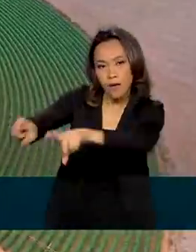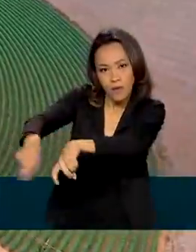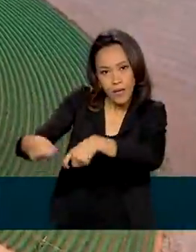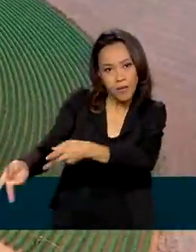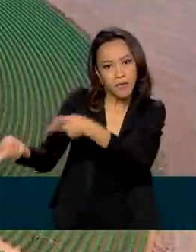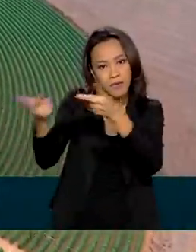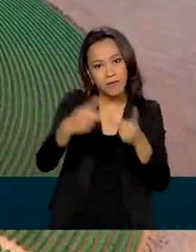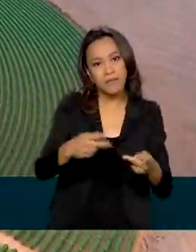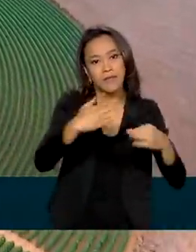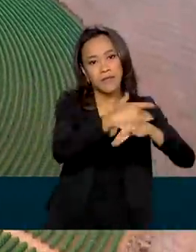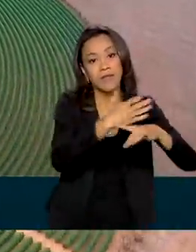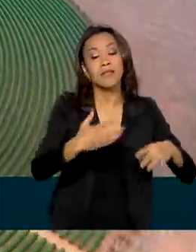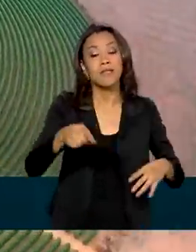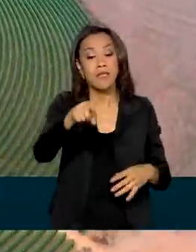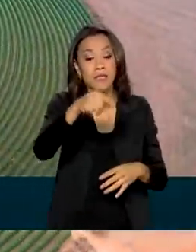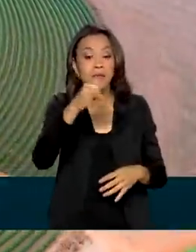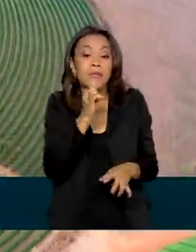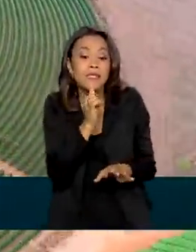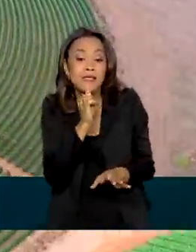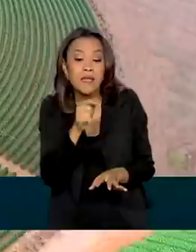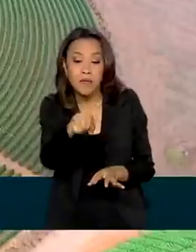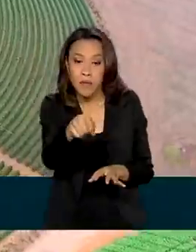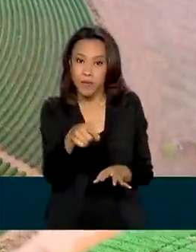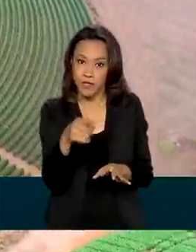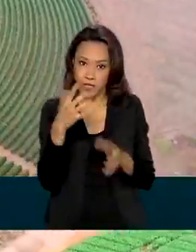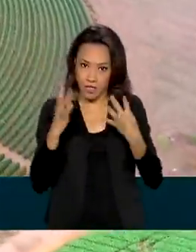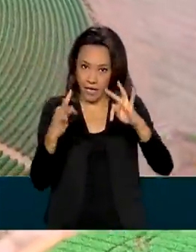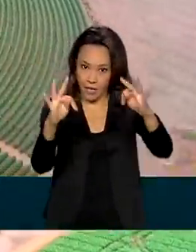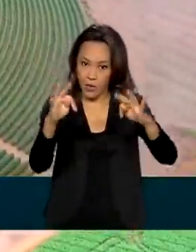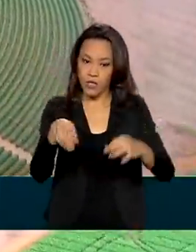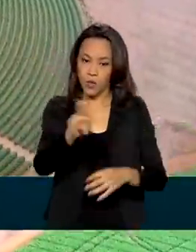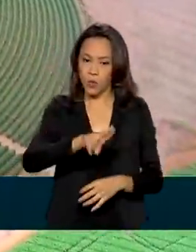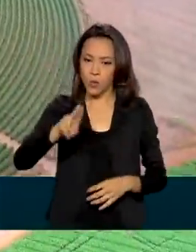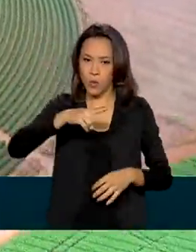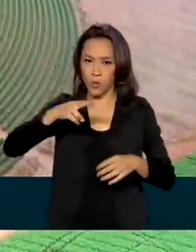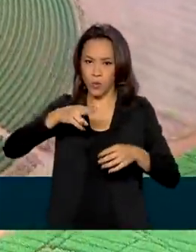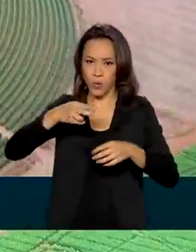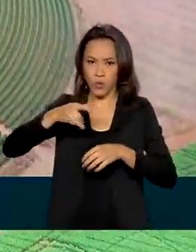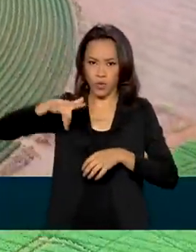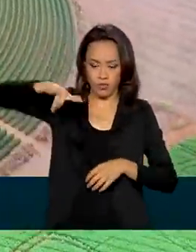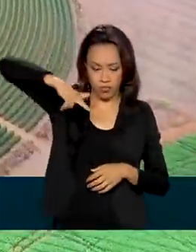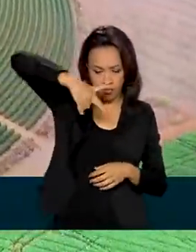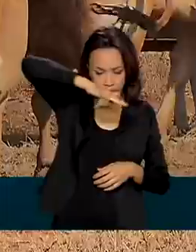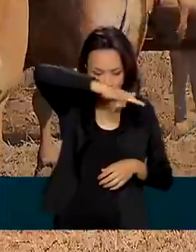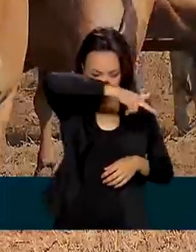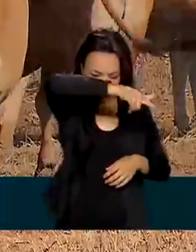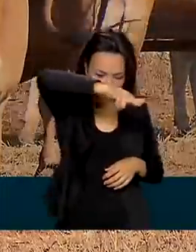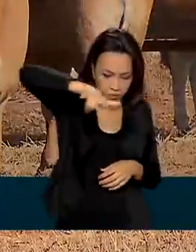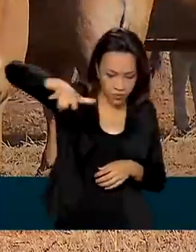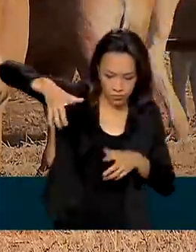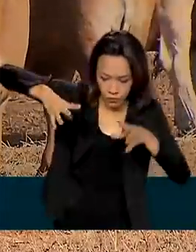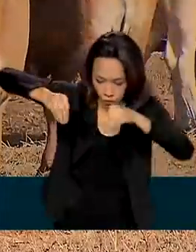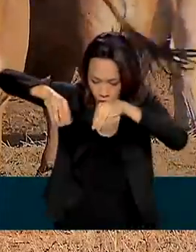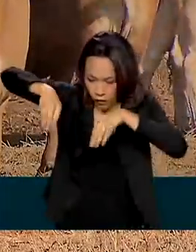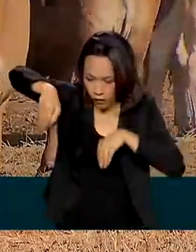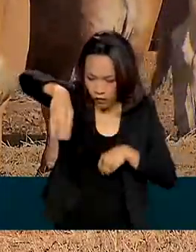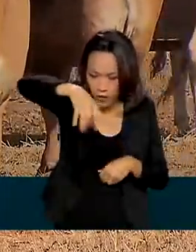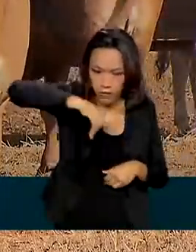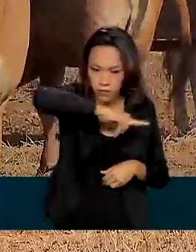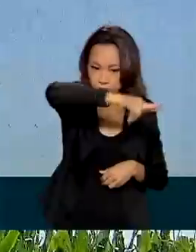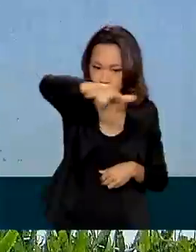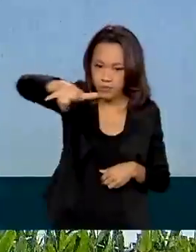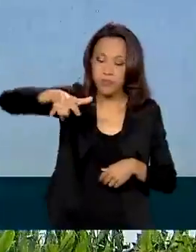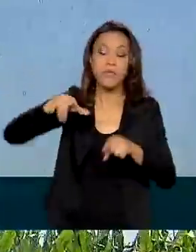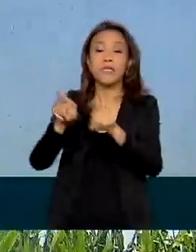Exemplos da tecnologia no campo são o uso de drones para monitorar a produção de grãos e também do gado,